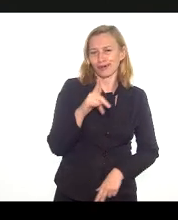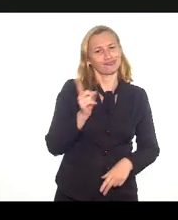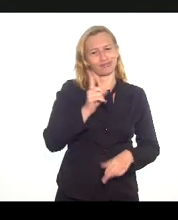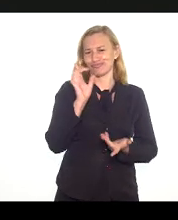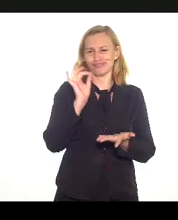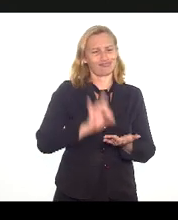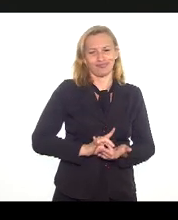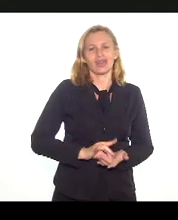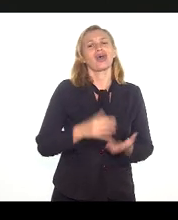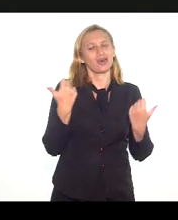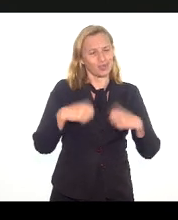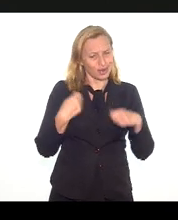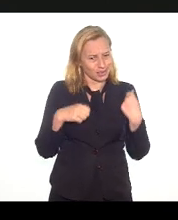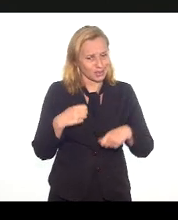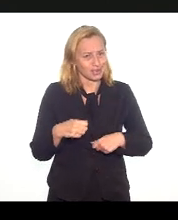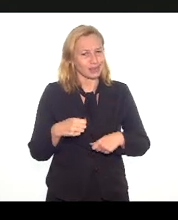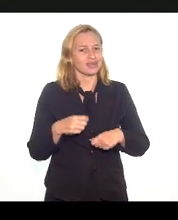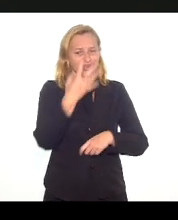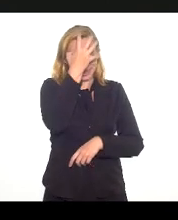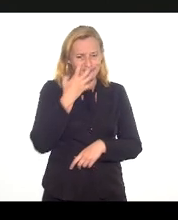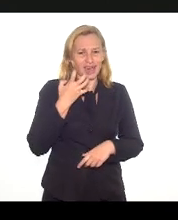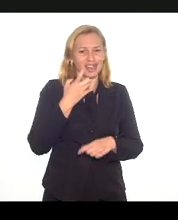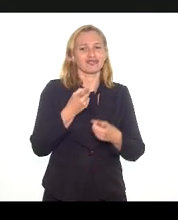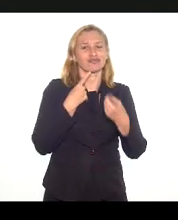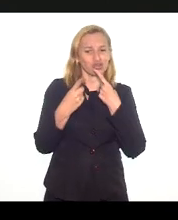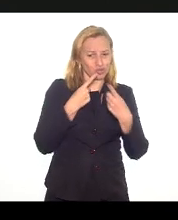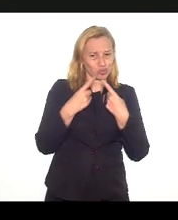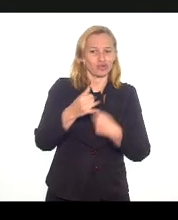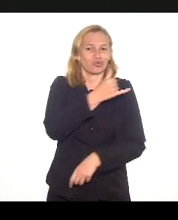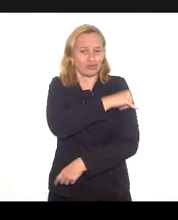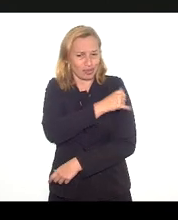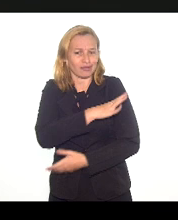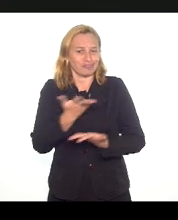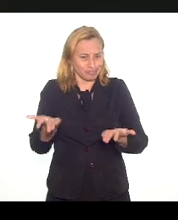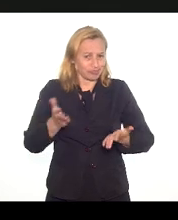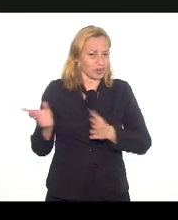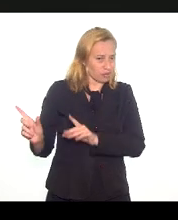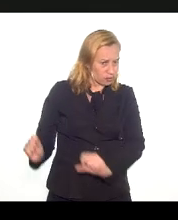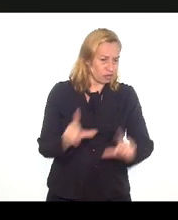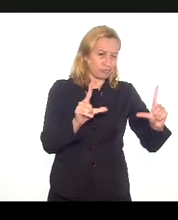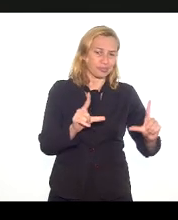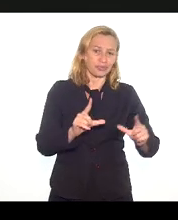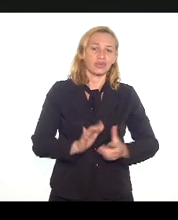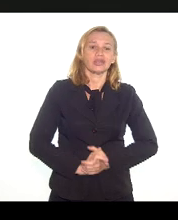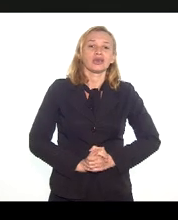e a gente precisa ter mais seriedade no debate carioca-fluminense. Pode ir, por favor.